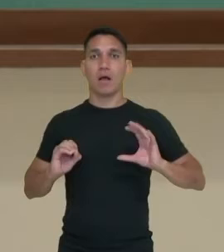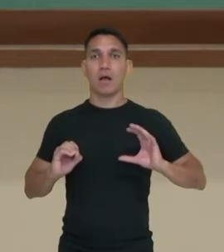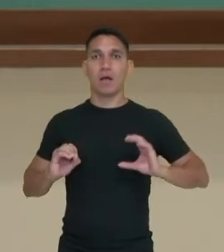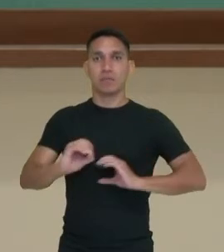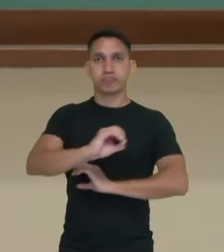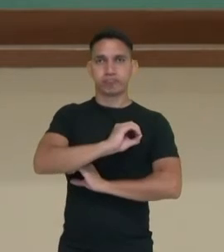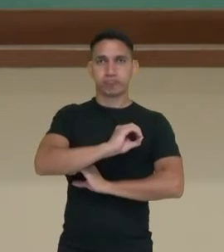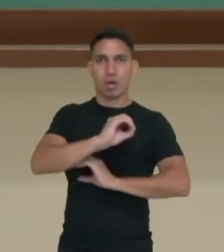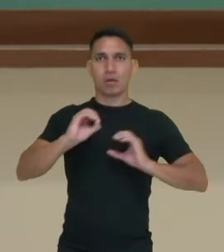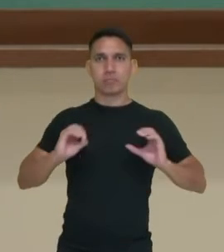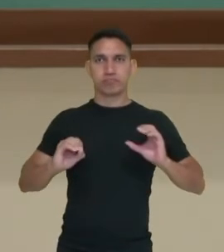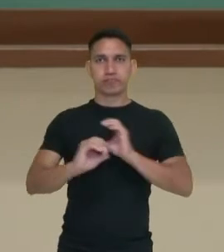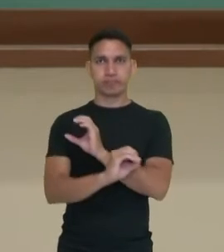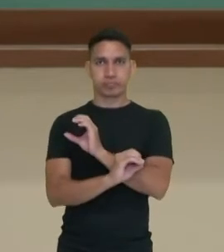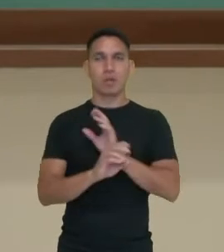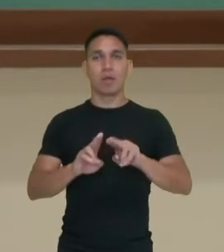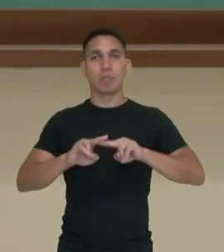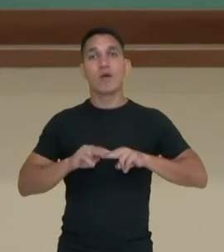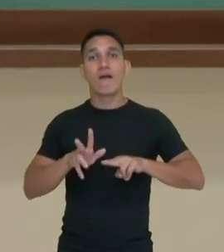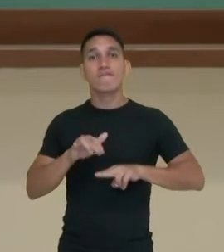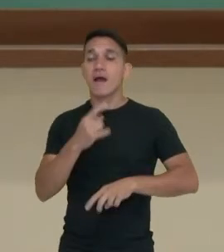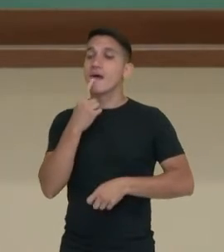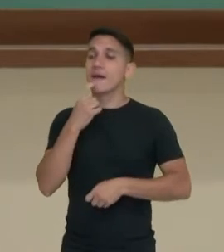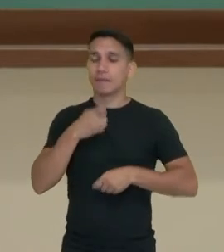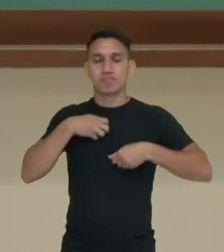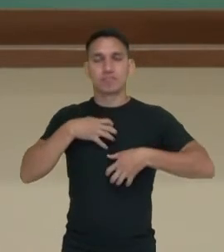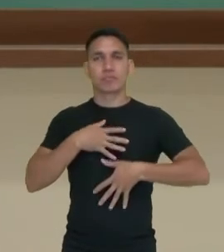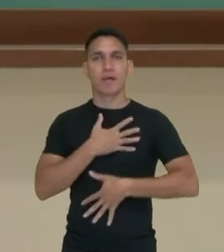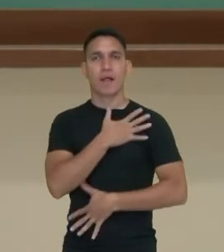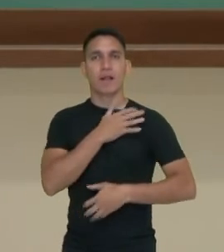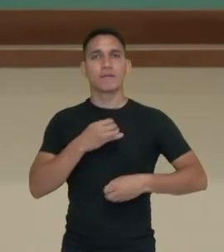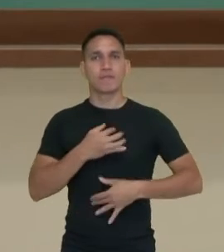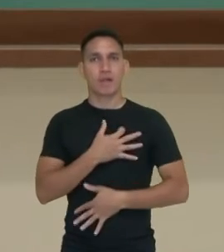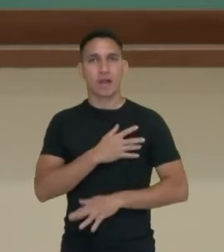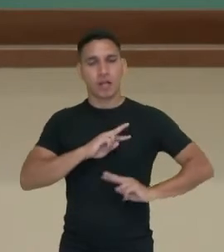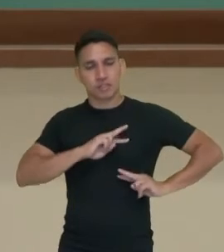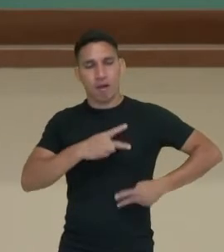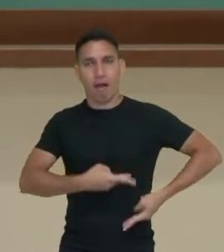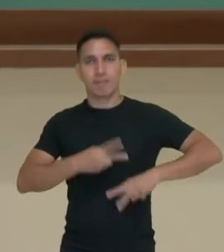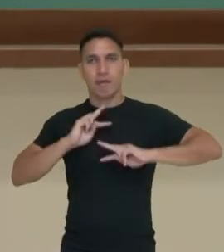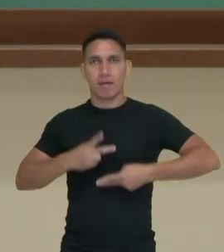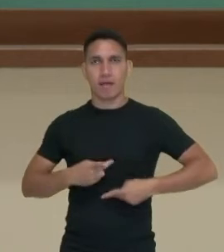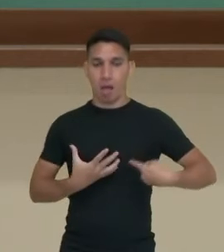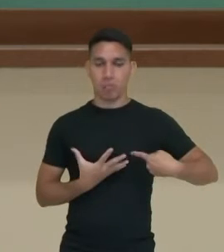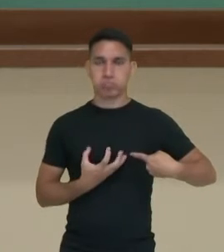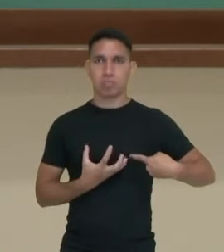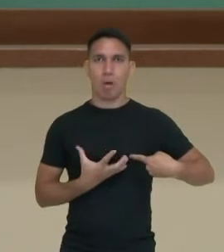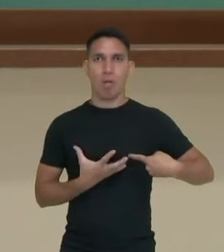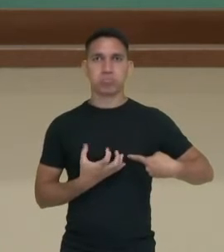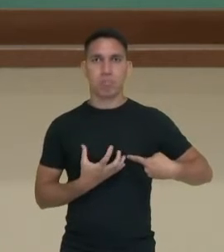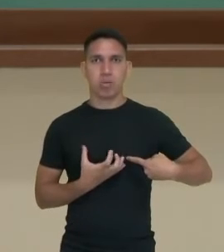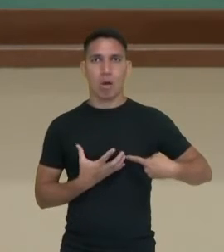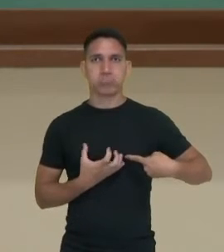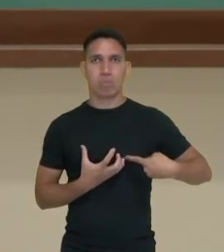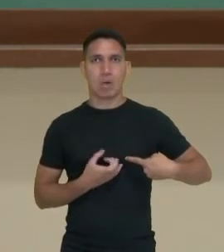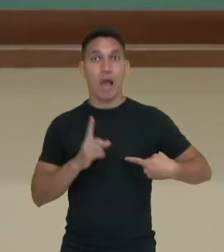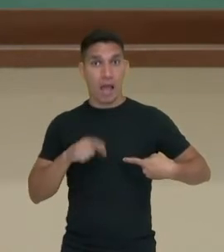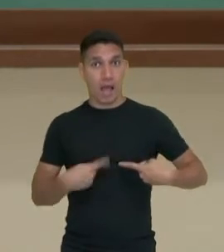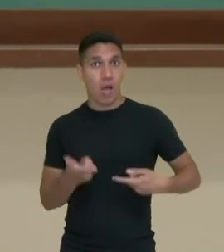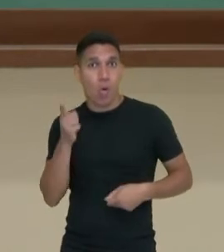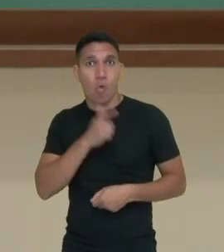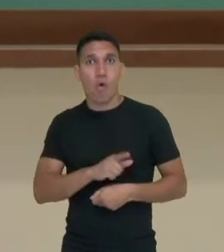E vão transportar, né? Esses vasos sanguíneos transportam os nutrientes. O coração é a máquina que vai bombear esse sangue para o corpo todo,